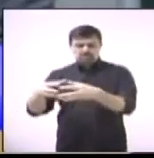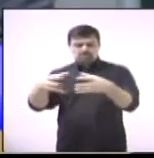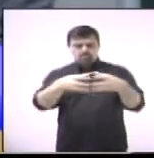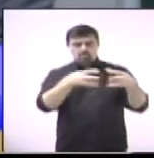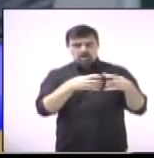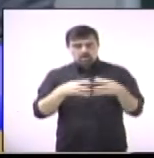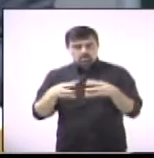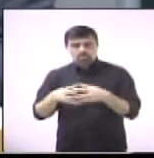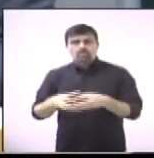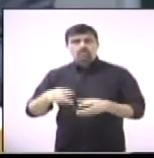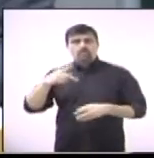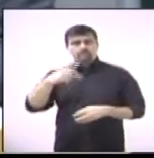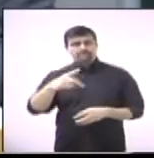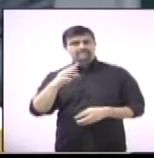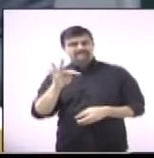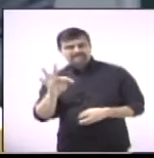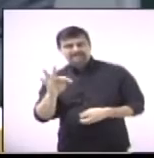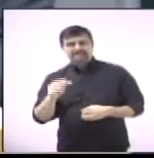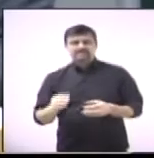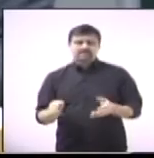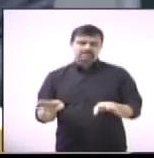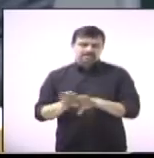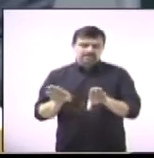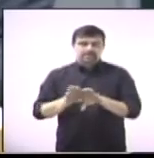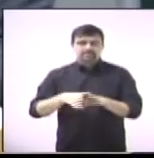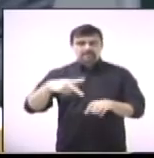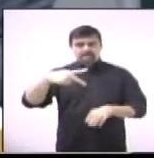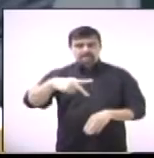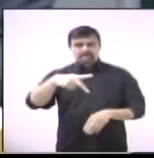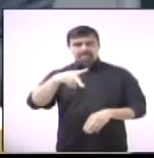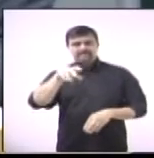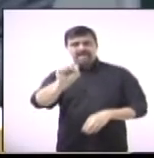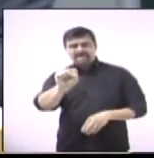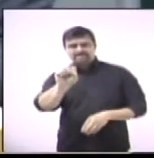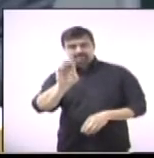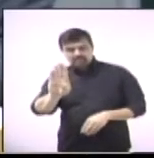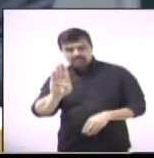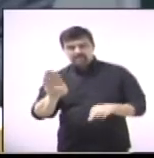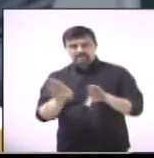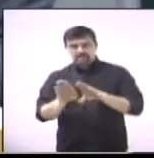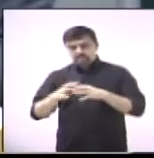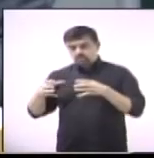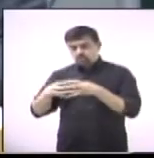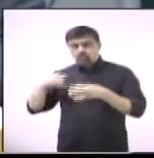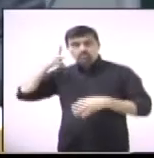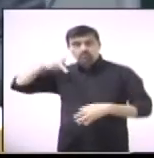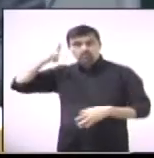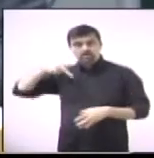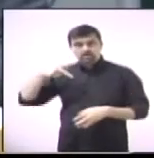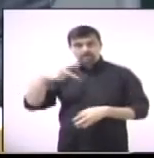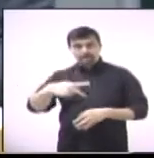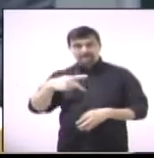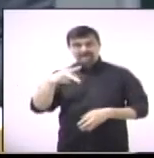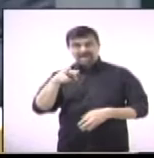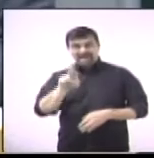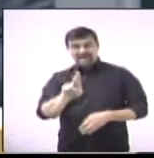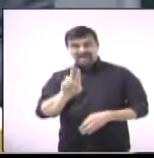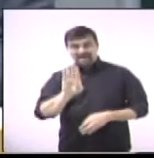o PT, o PP, o PSB, o PPS e o PRB.